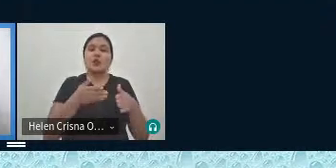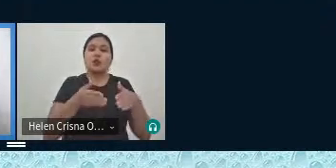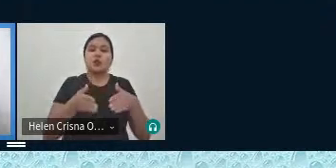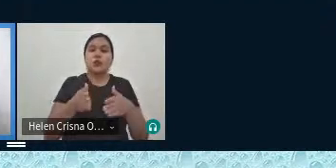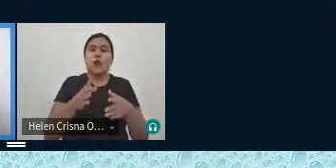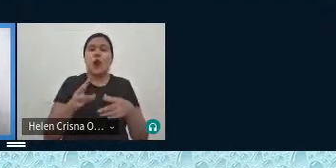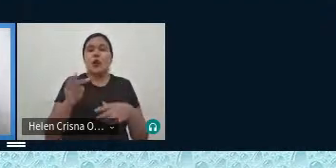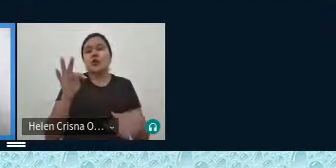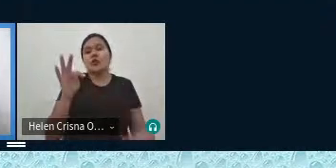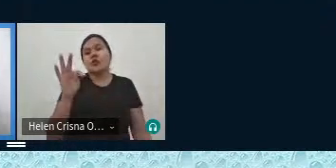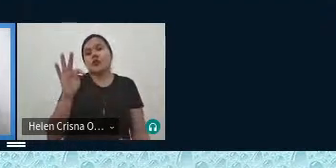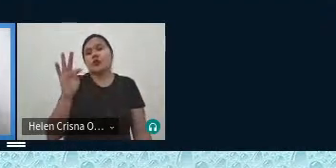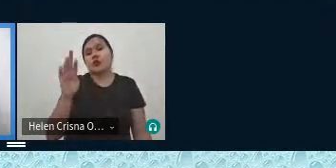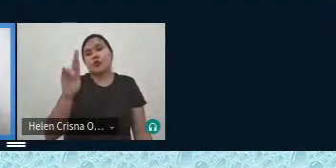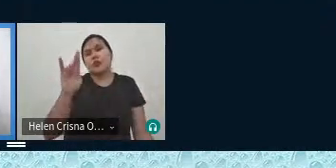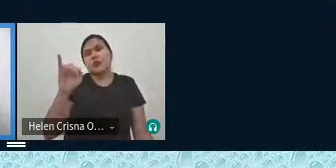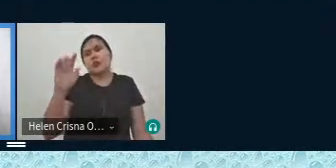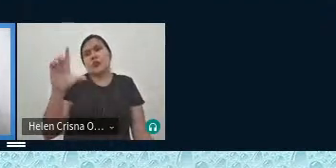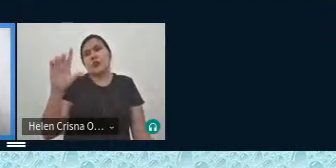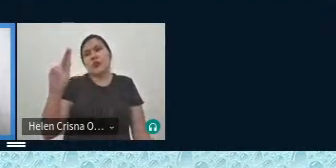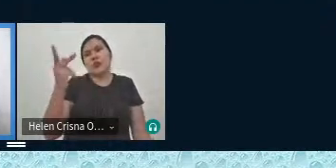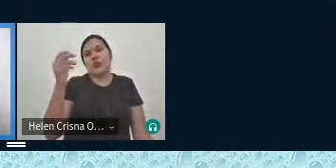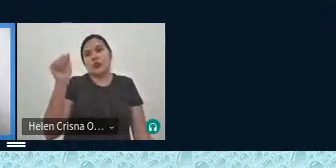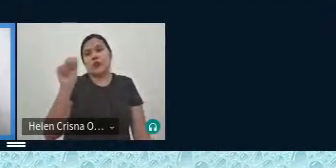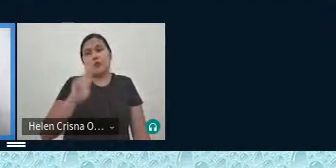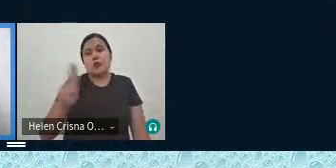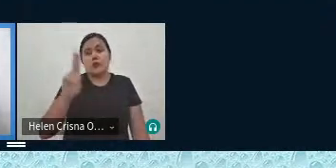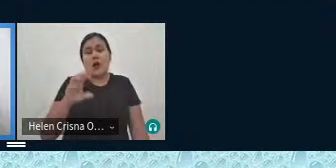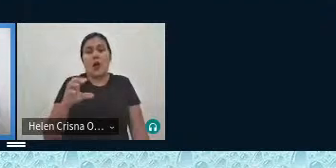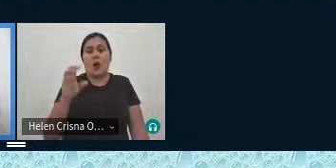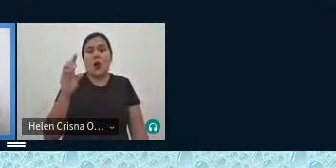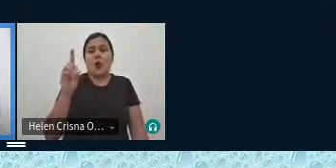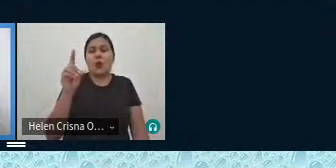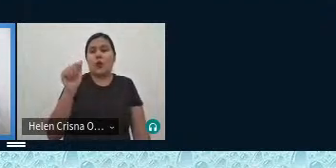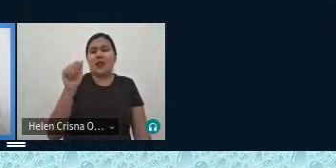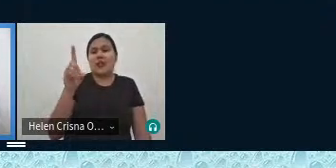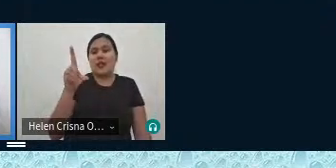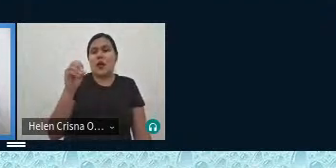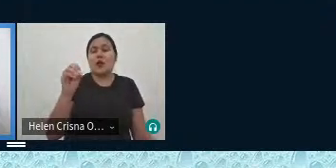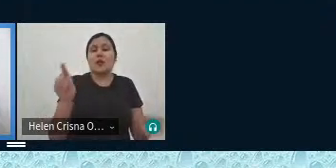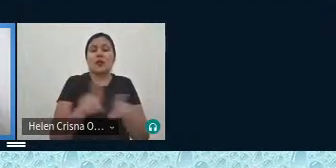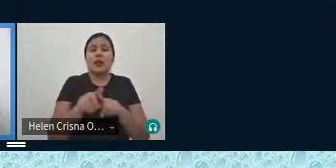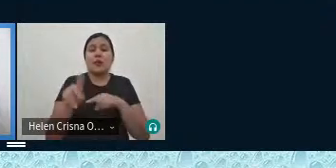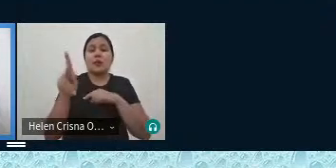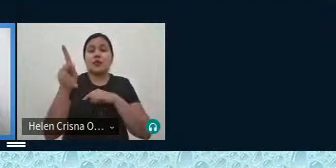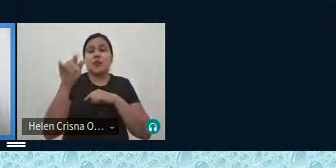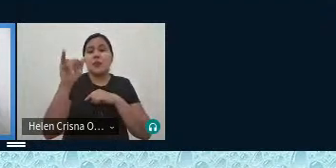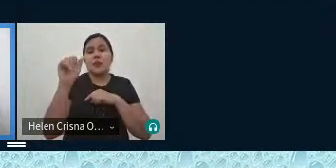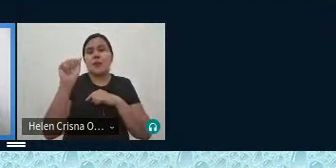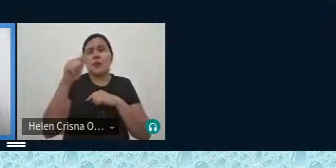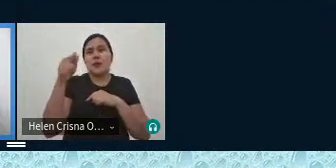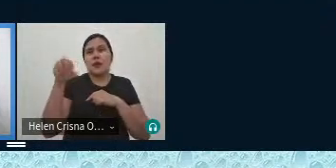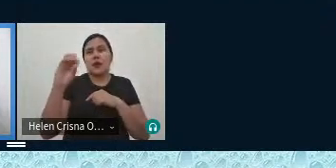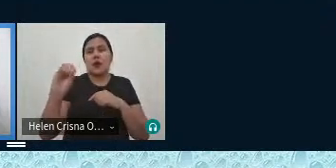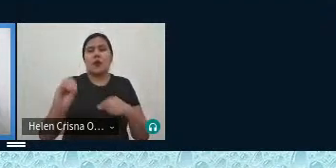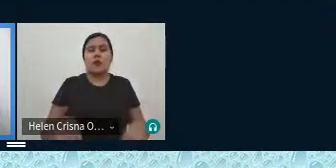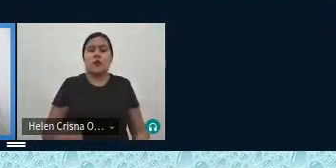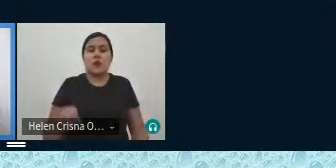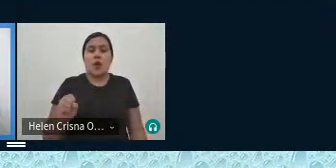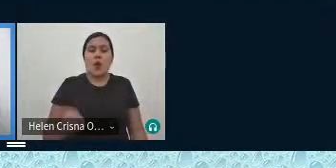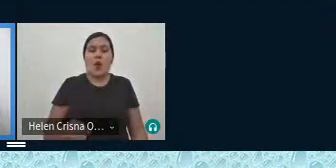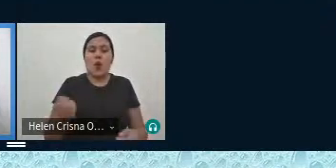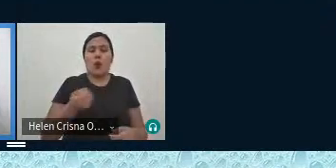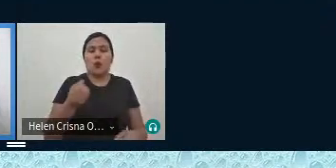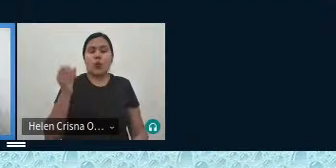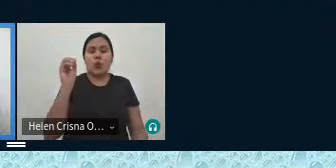percebendo você vai fazer o uso de dado e de peões você joga o dado e